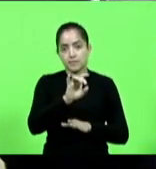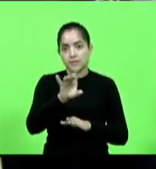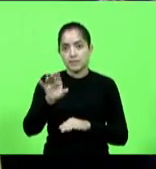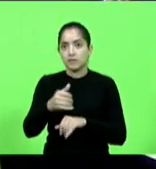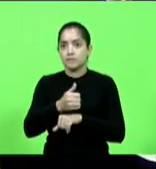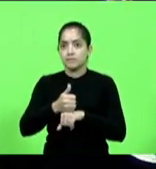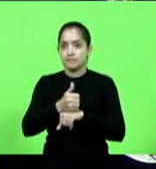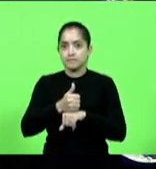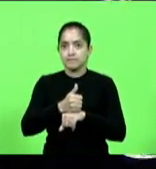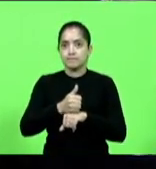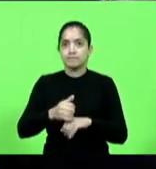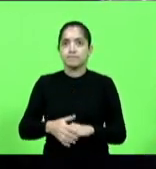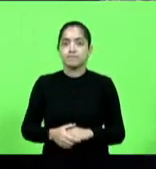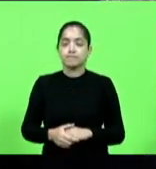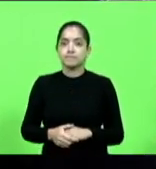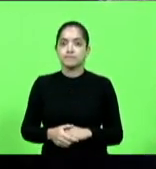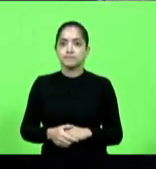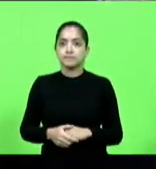obrigado